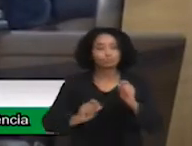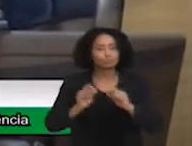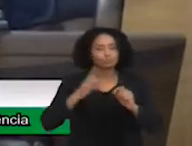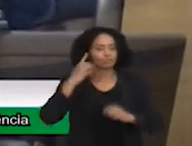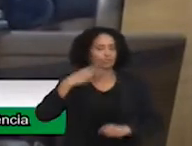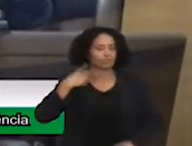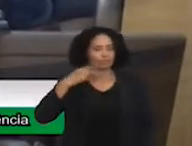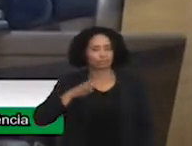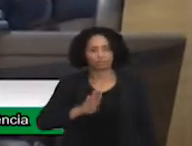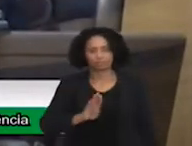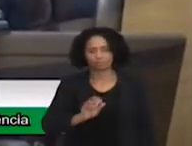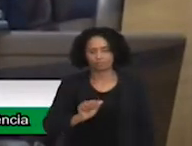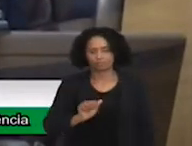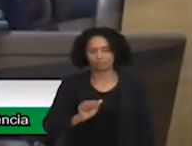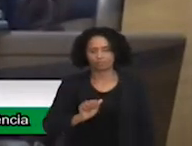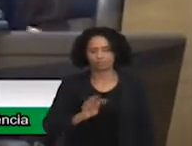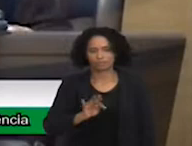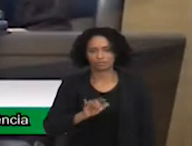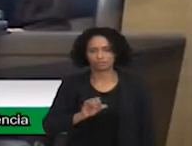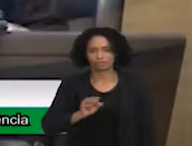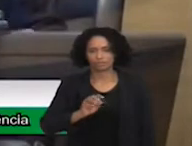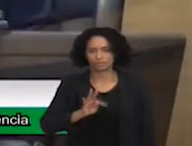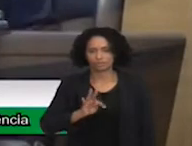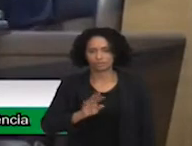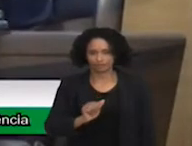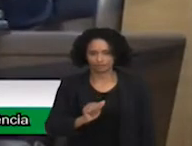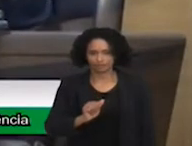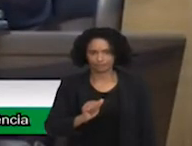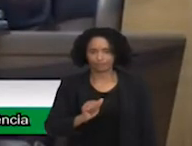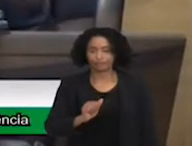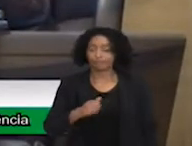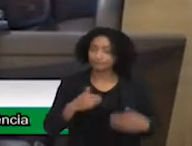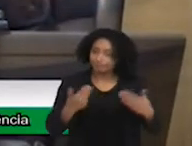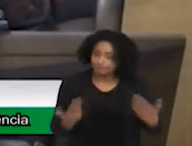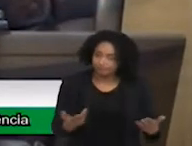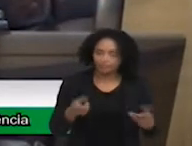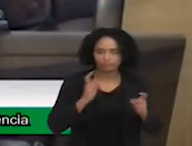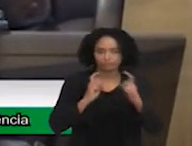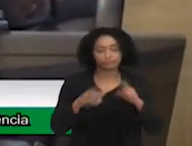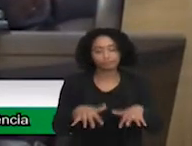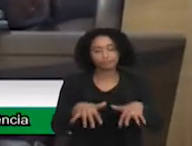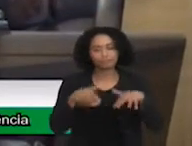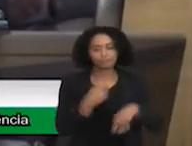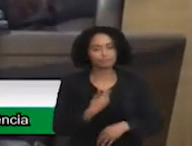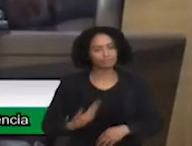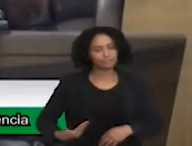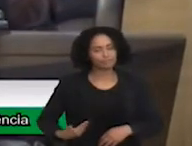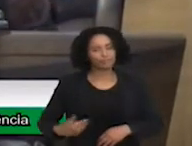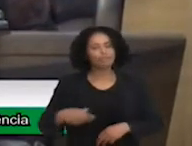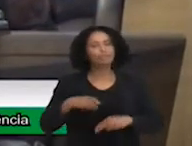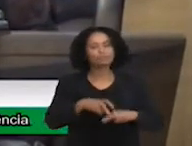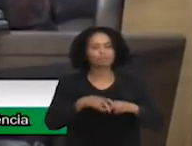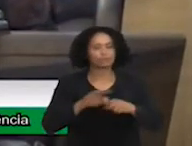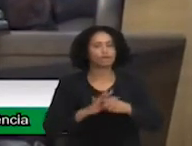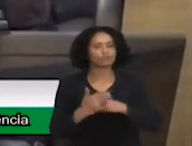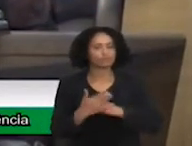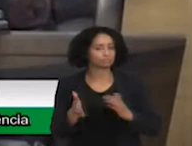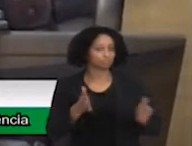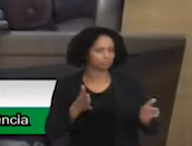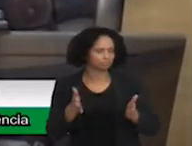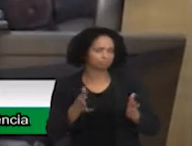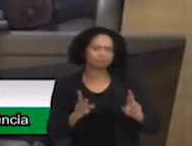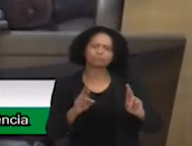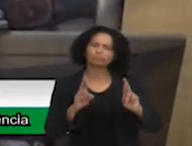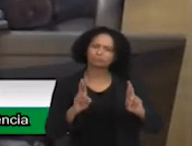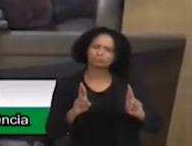Moreira, Batista da Comunidade. A audiência também será realizada em função da pandemia, espero que